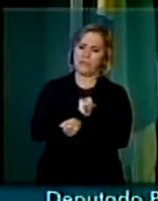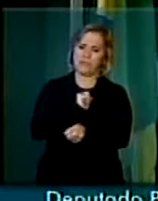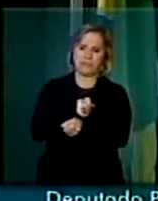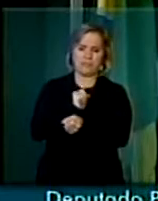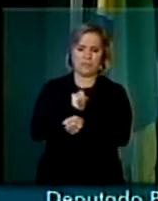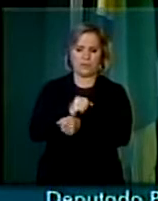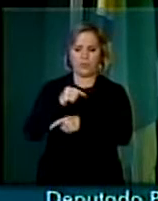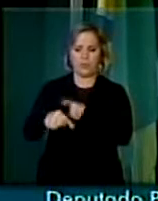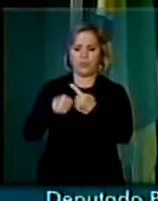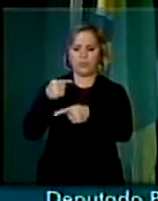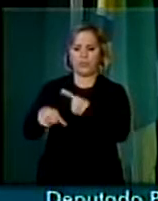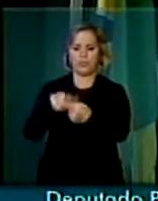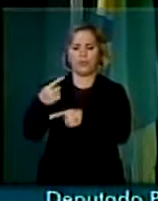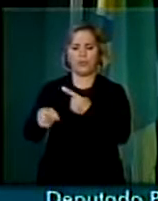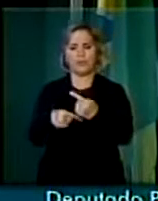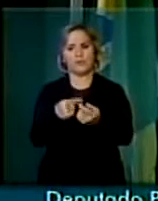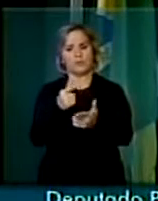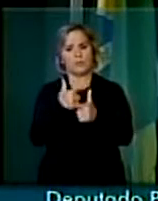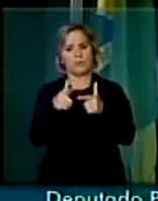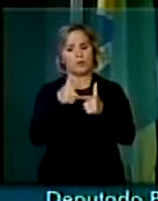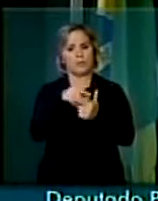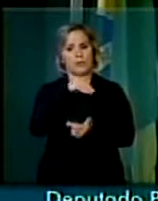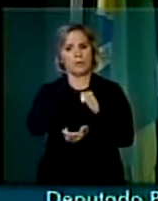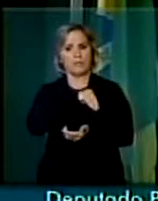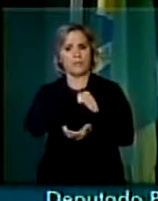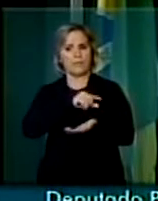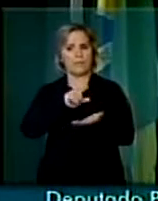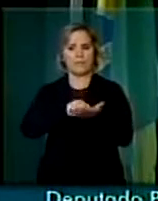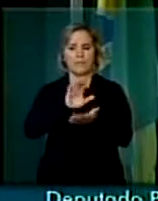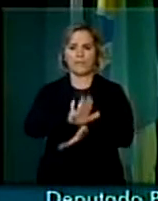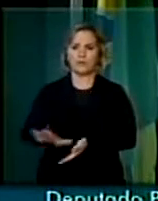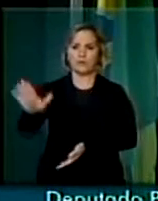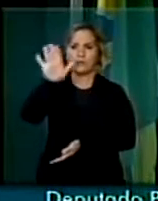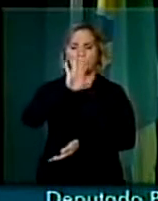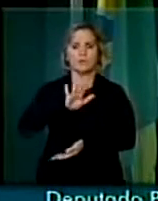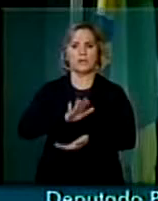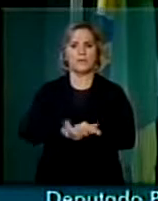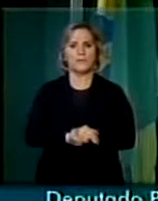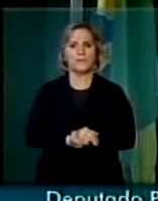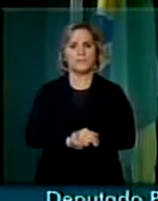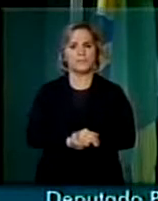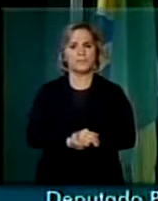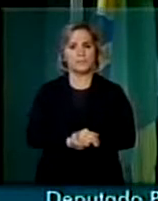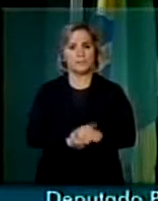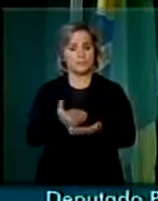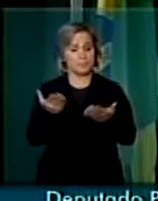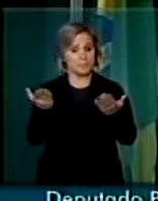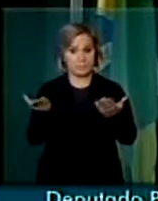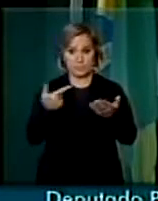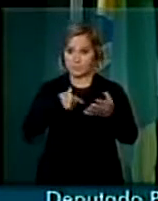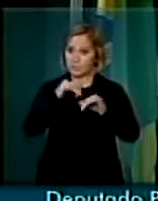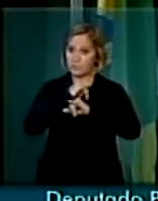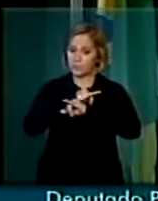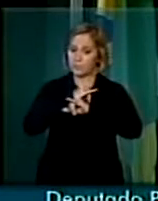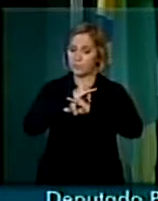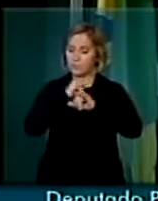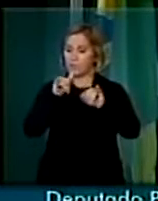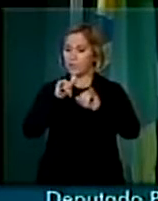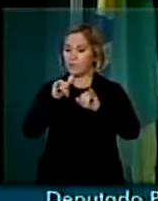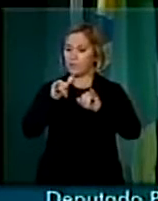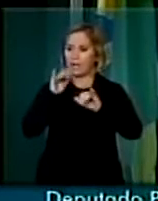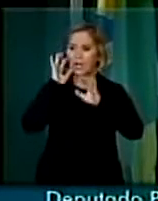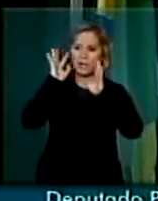Domingos Dutra, esta questão do piso nacional. E não se trata aqui de fazer uma discussão superficial